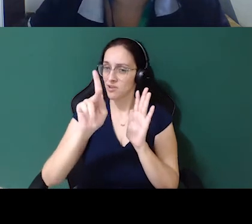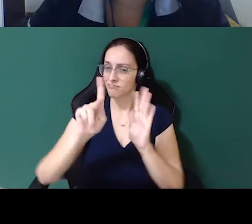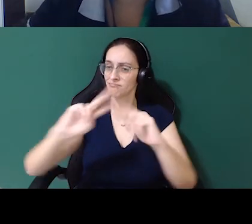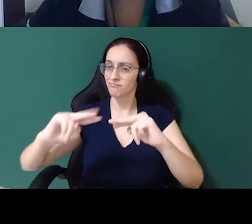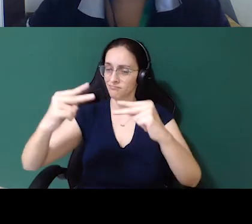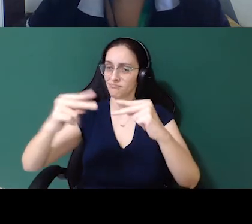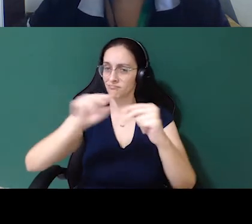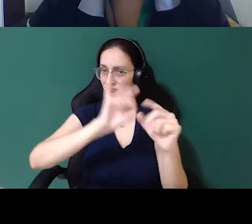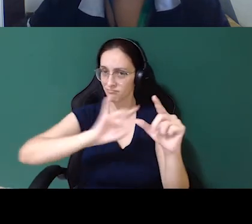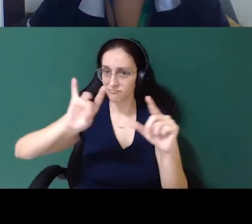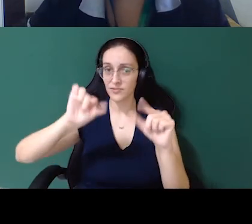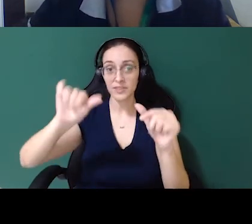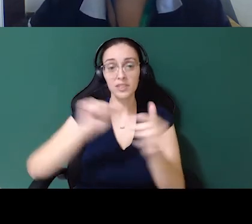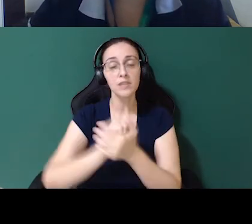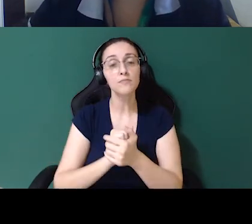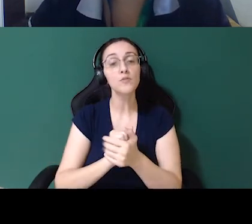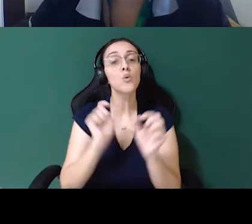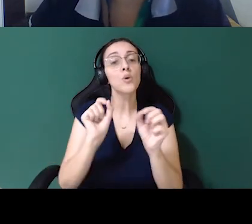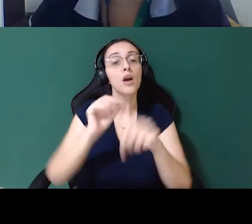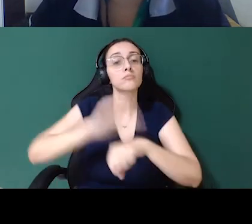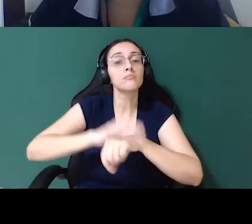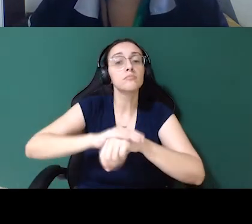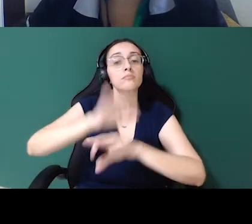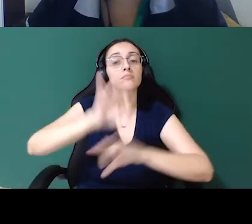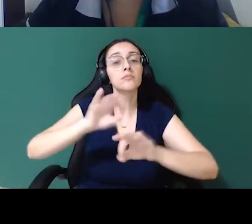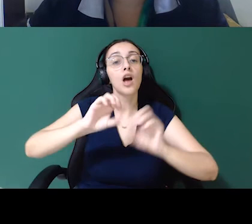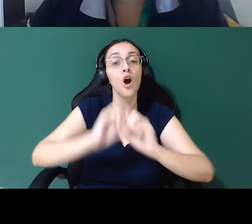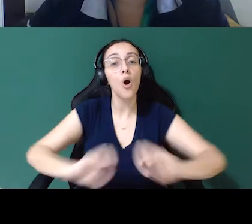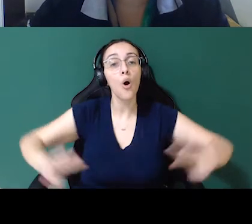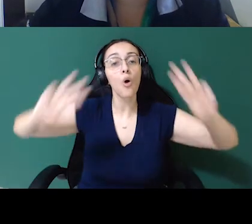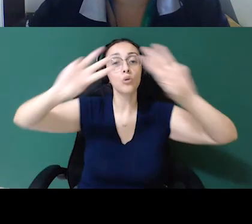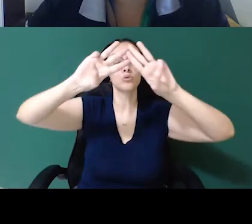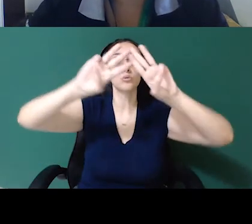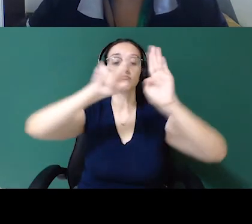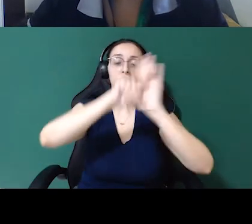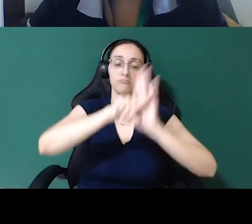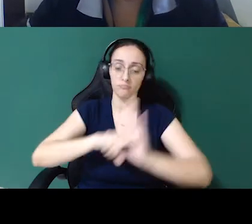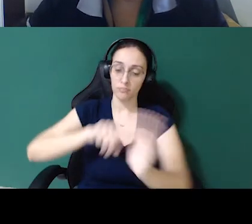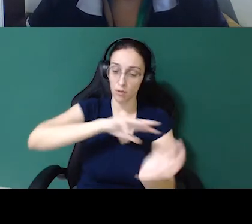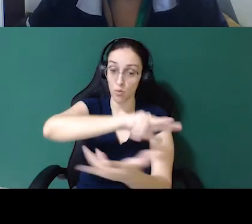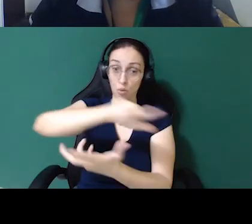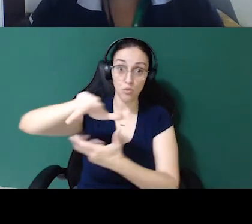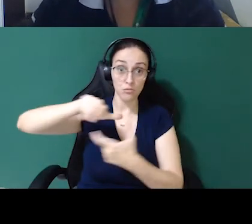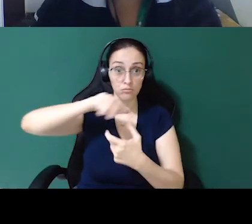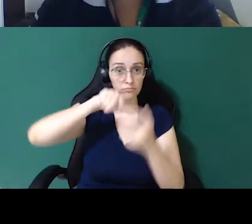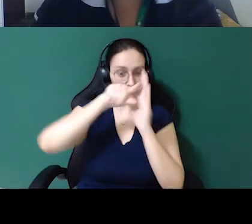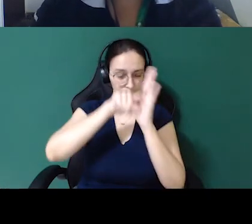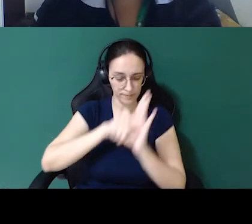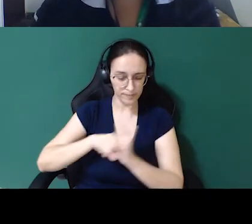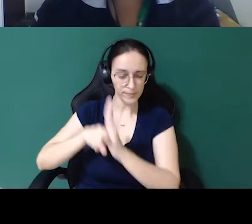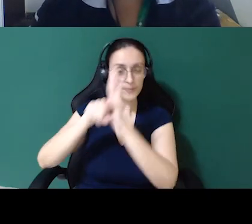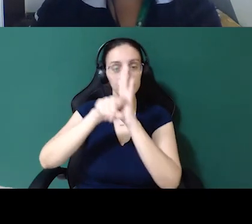vocês, que a ONU fez um levantamento e uma pesquisa a nível mundial, e dentro